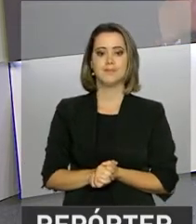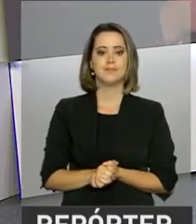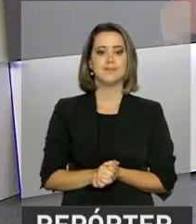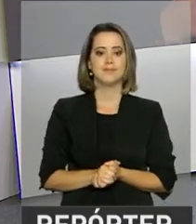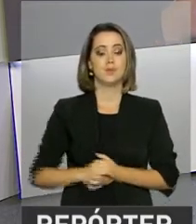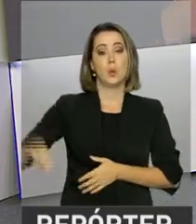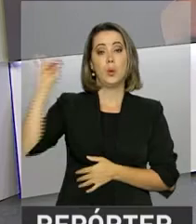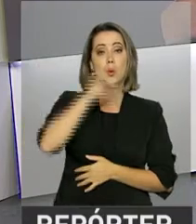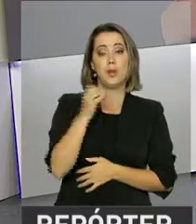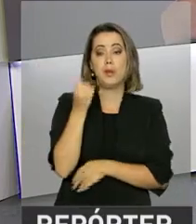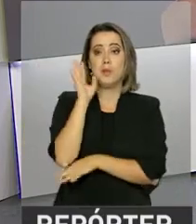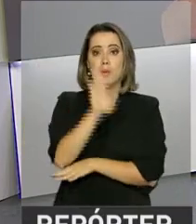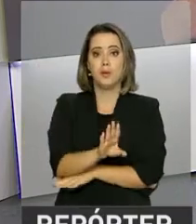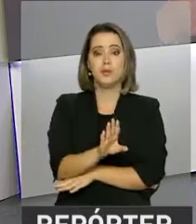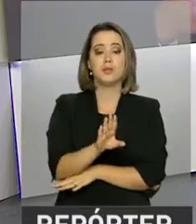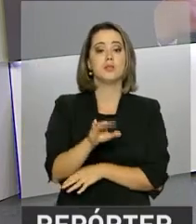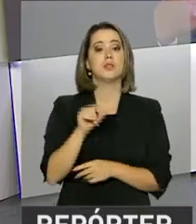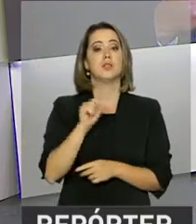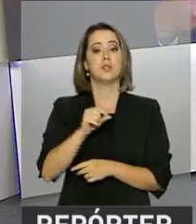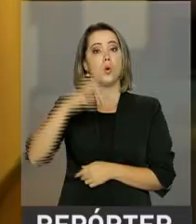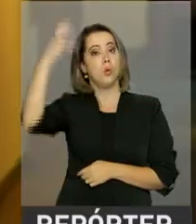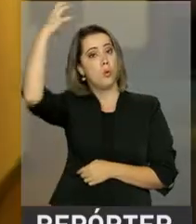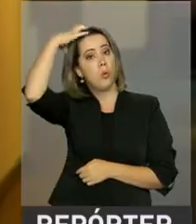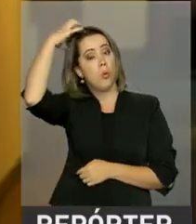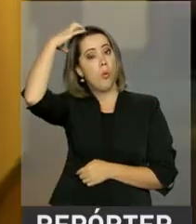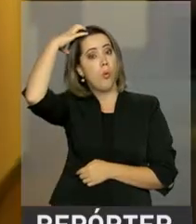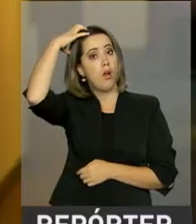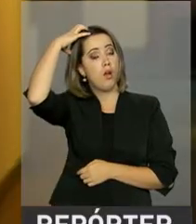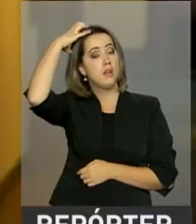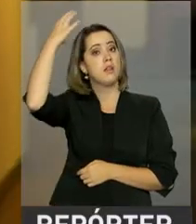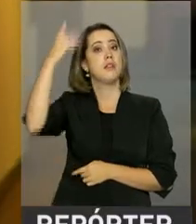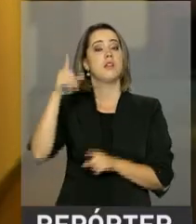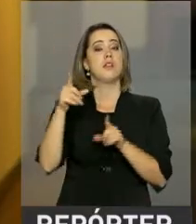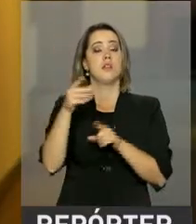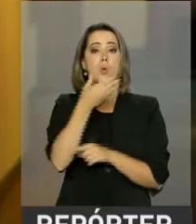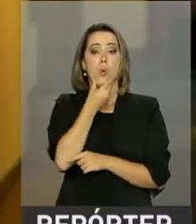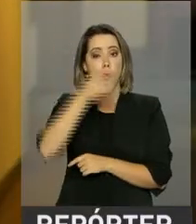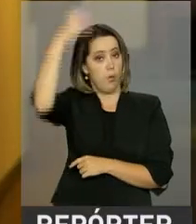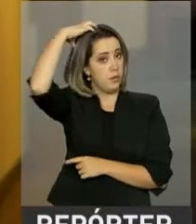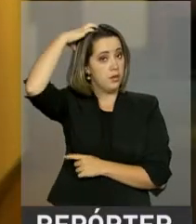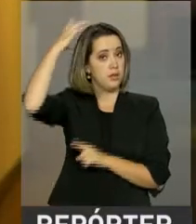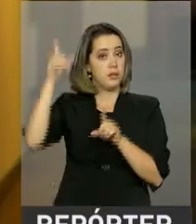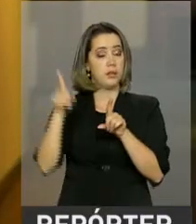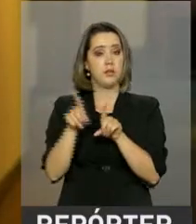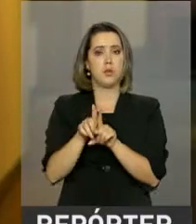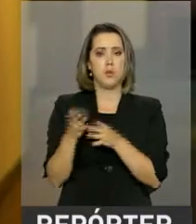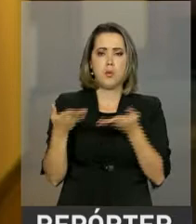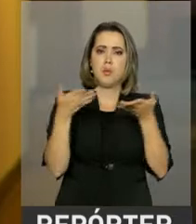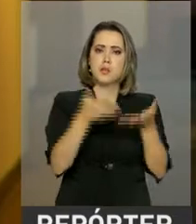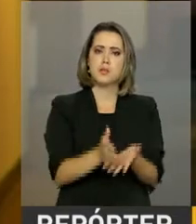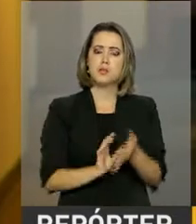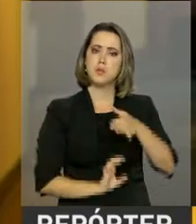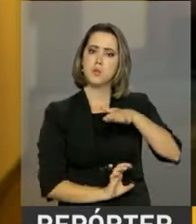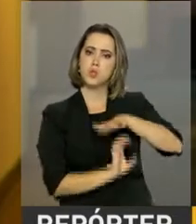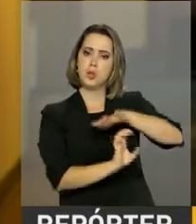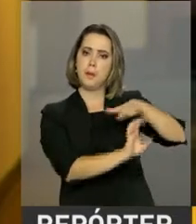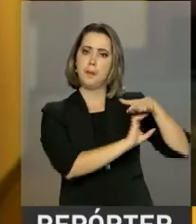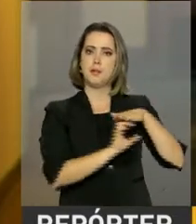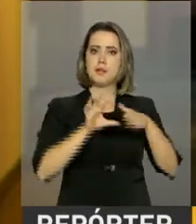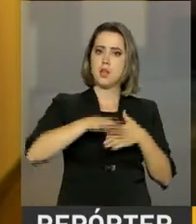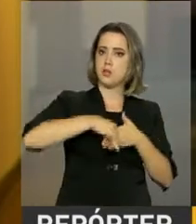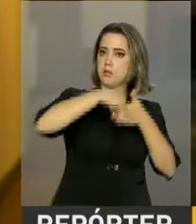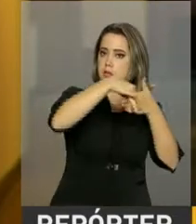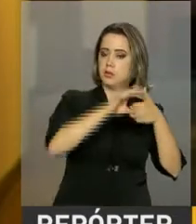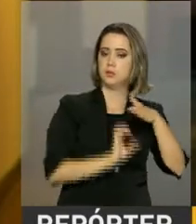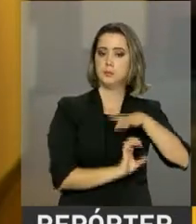Olá, boa tarde, Jaime. O Rei Carlos participa do Fórum de Líderes Empresariais aqui em São Paulo. O Fórum